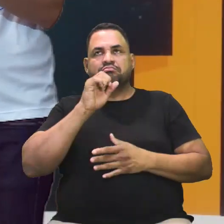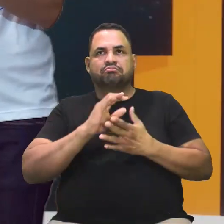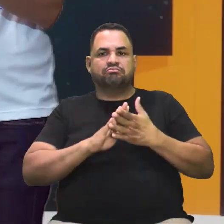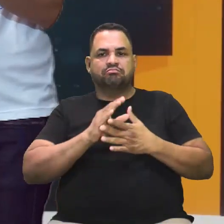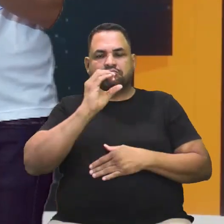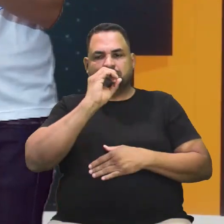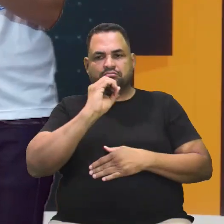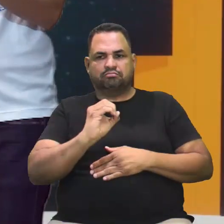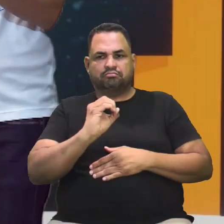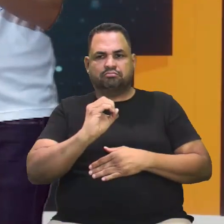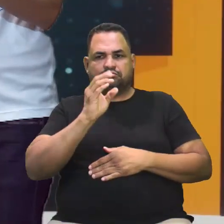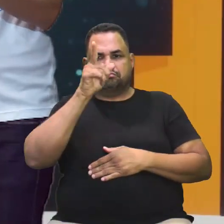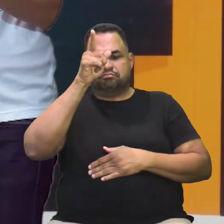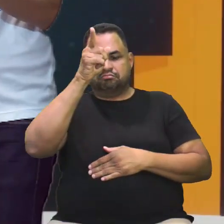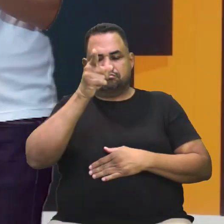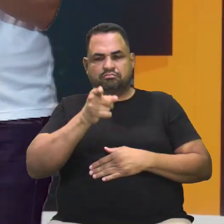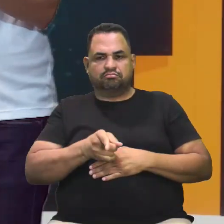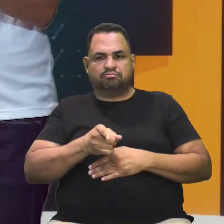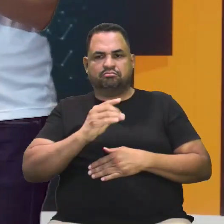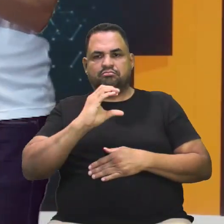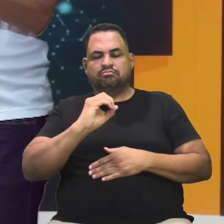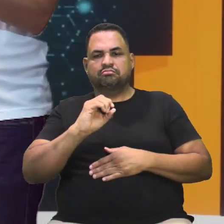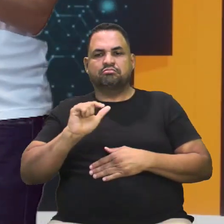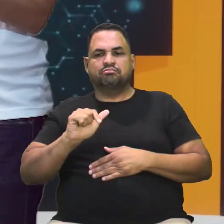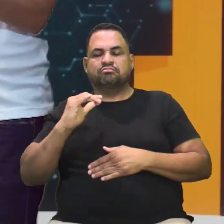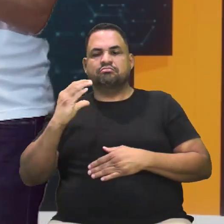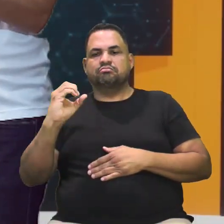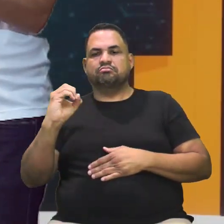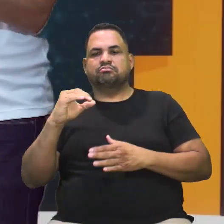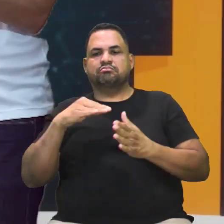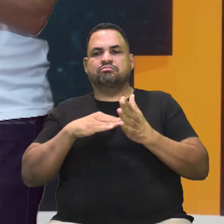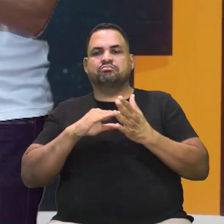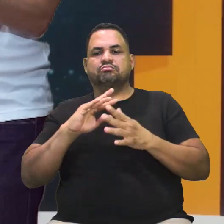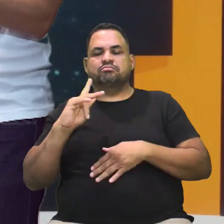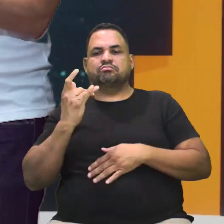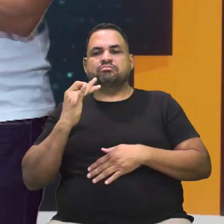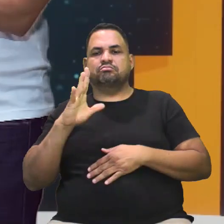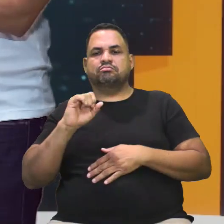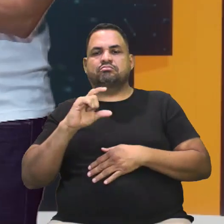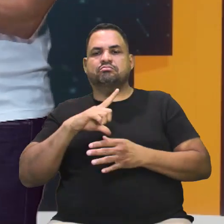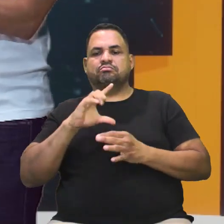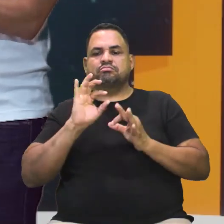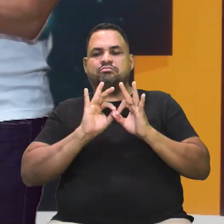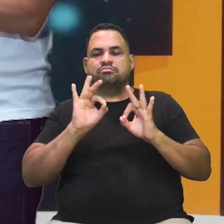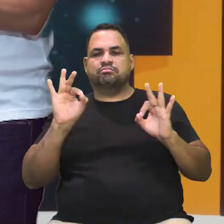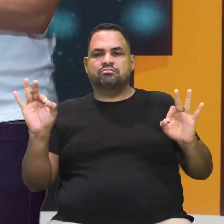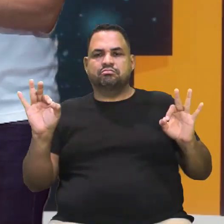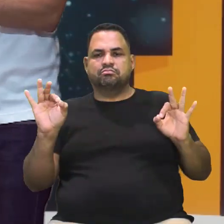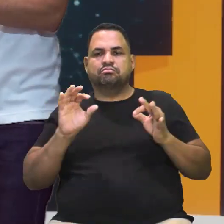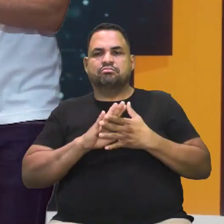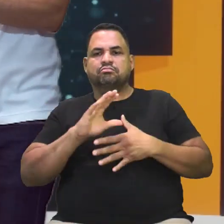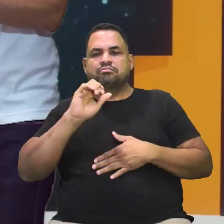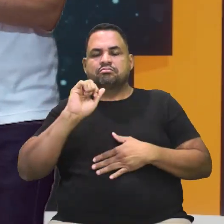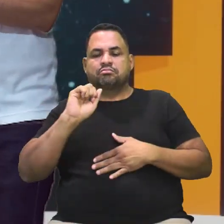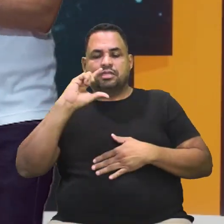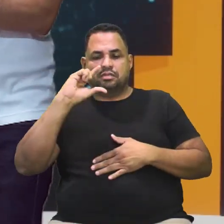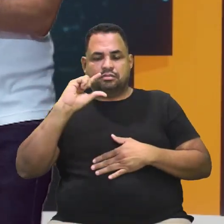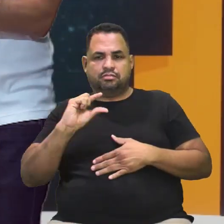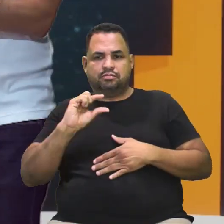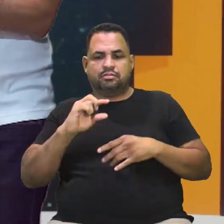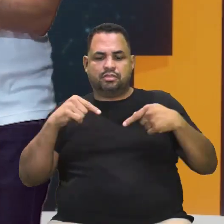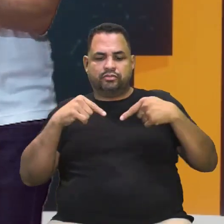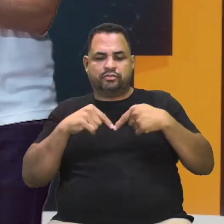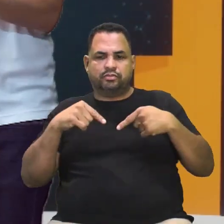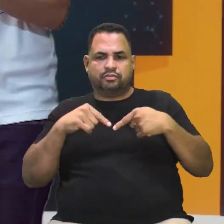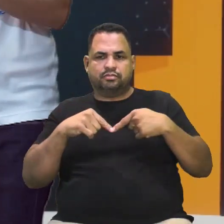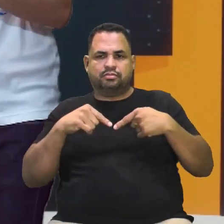imaginário, do 0, desculpa, do eixo imaginário, até a hipérbole tem uma distância, que é o nosso Azinho, que é o